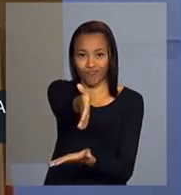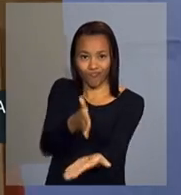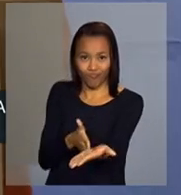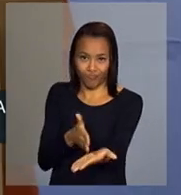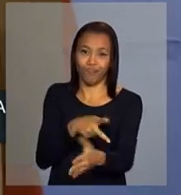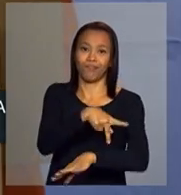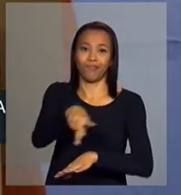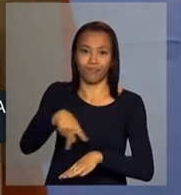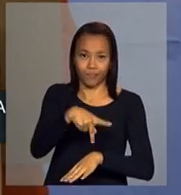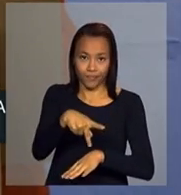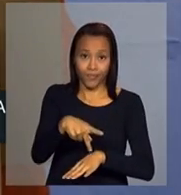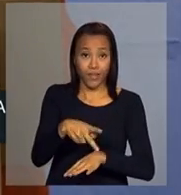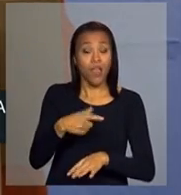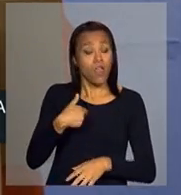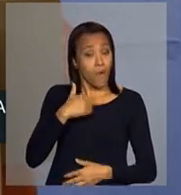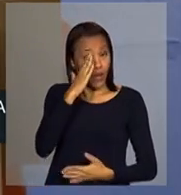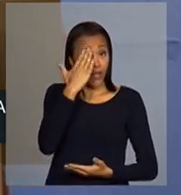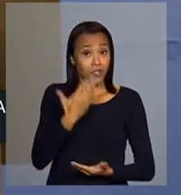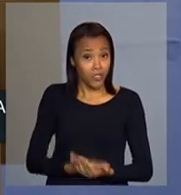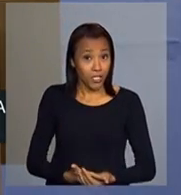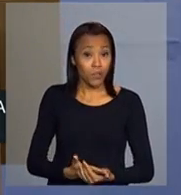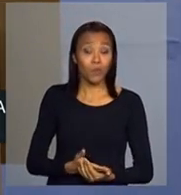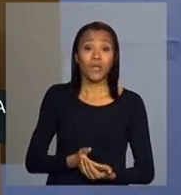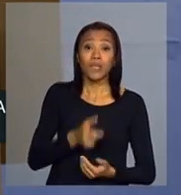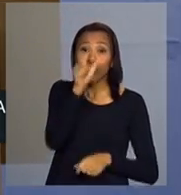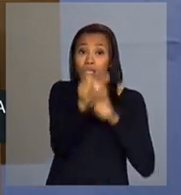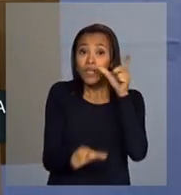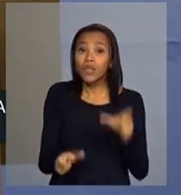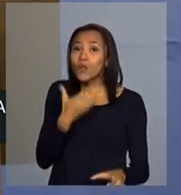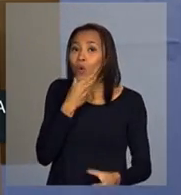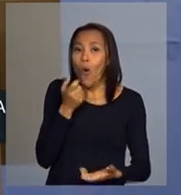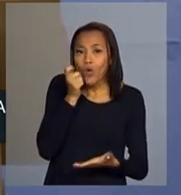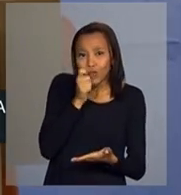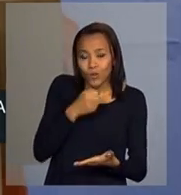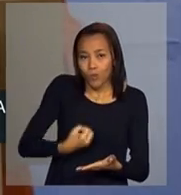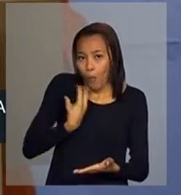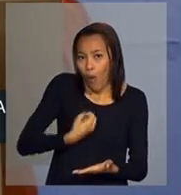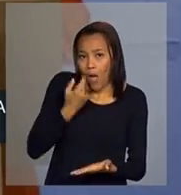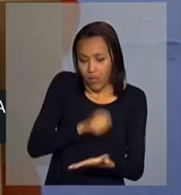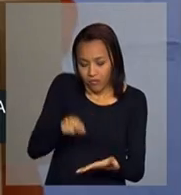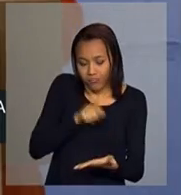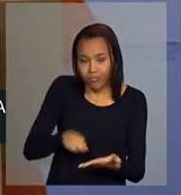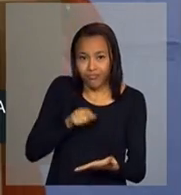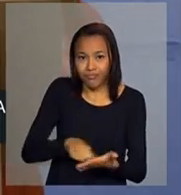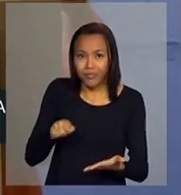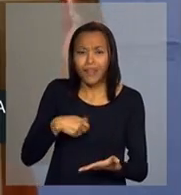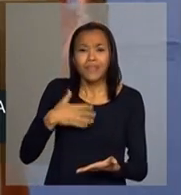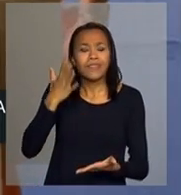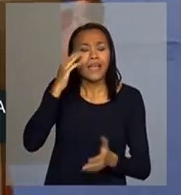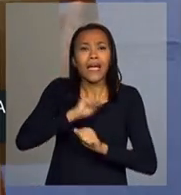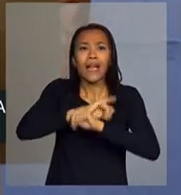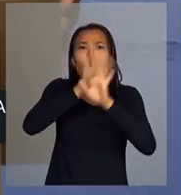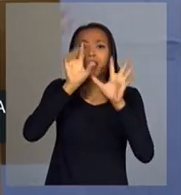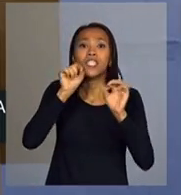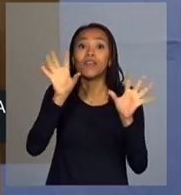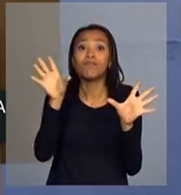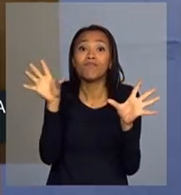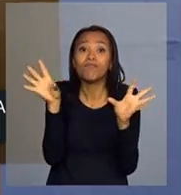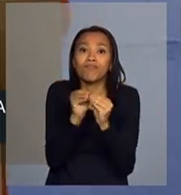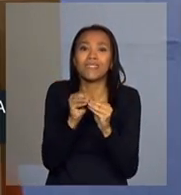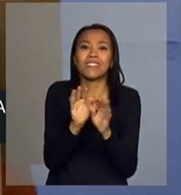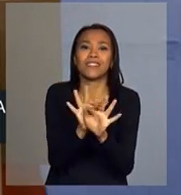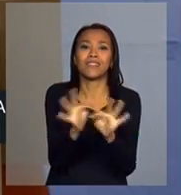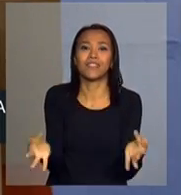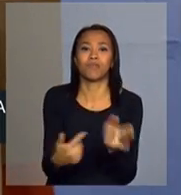Eu acredito que os poetas, eles têm essa clareza de simplificar as coisas, de